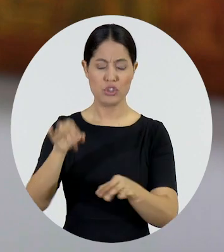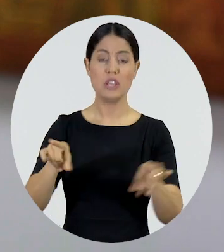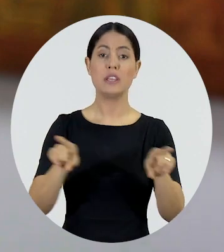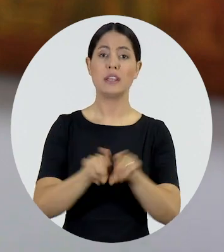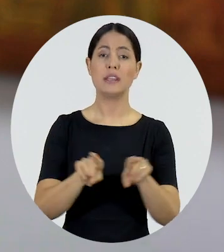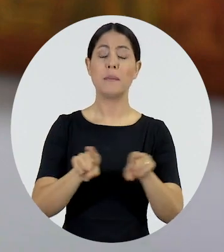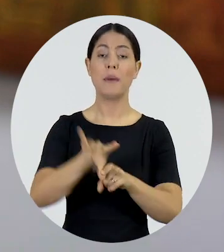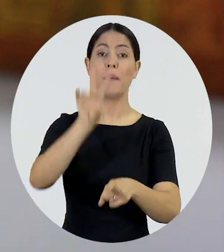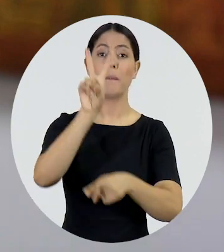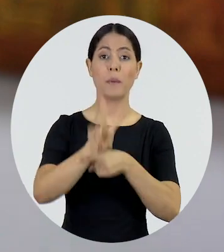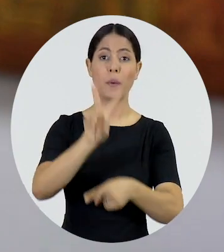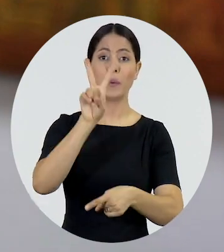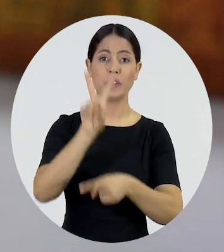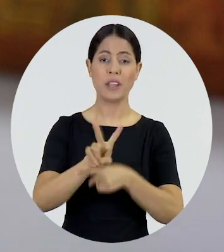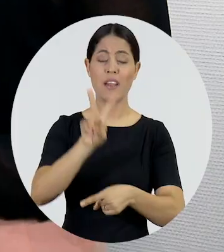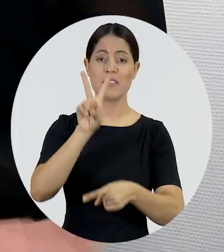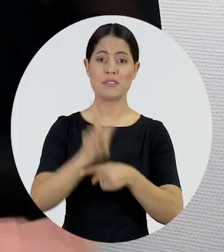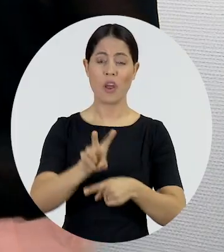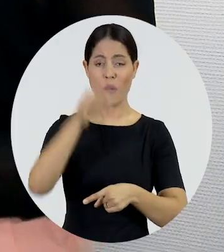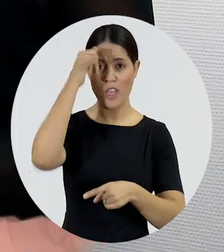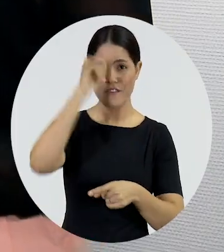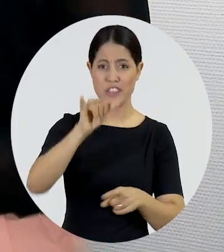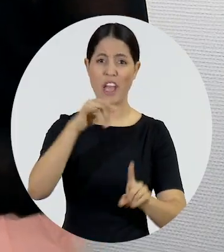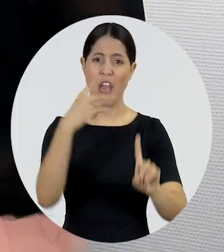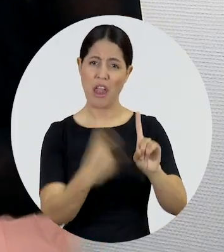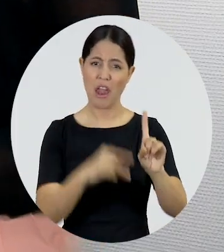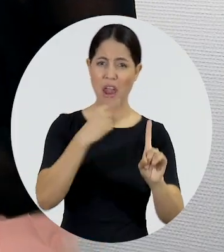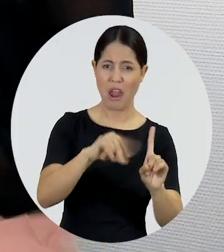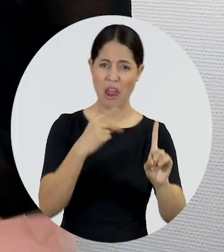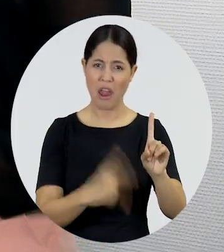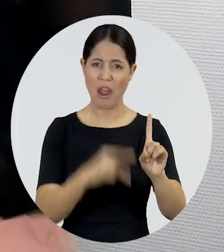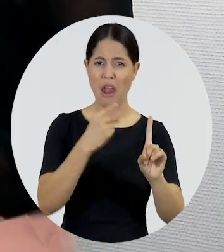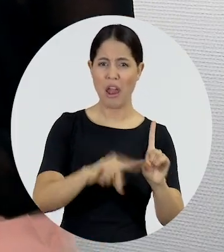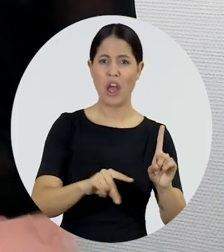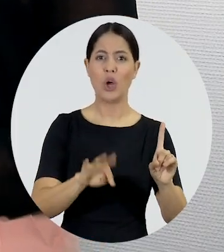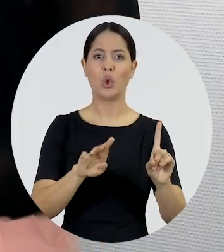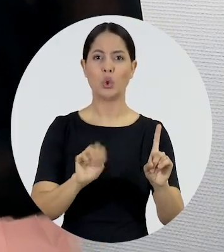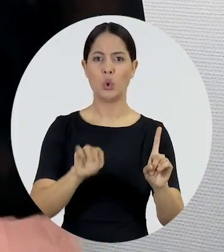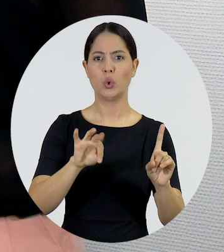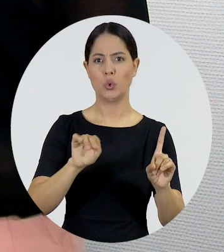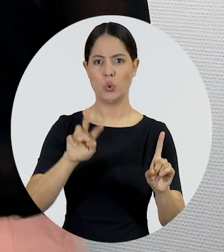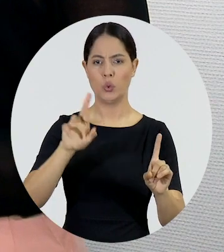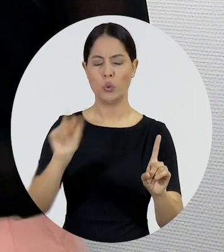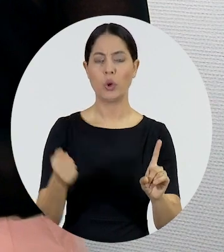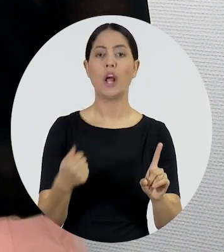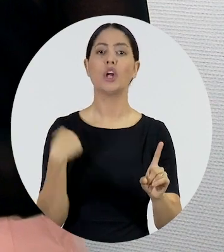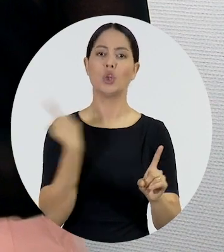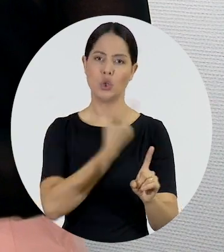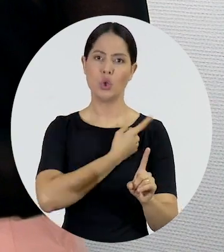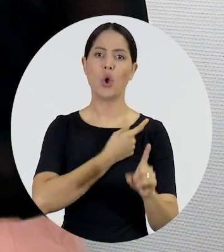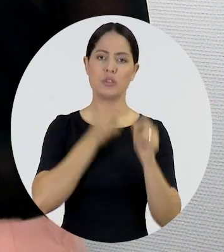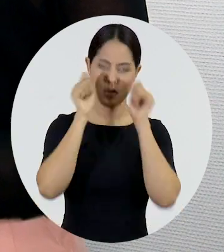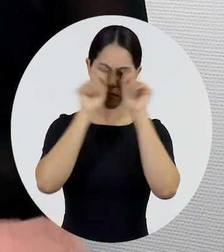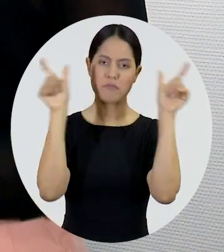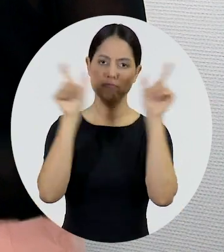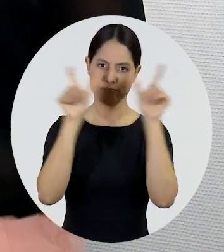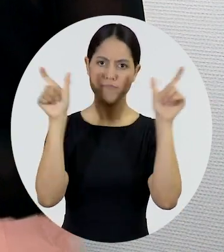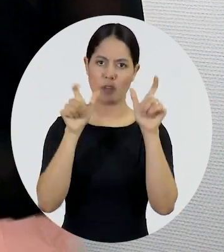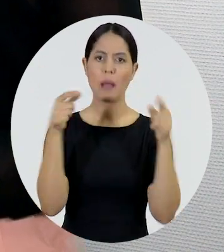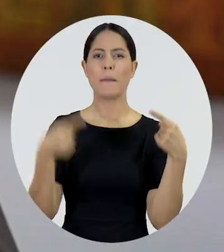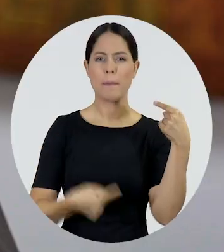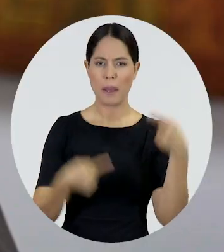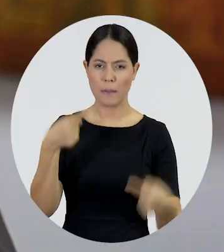mecanismo de prevenção e combate à tortura. São questões que estão nos ocupando a atenção. E têm sido objeto